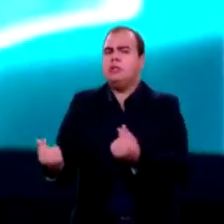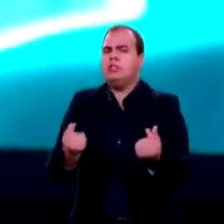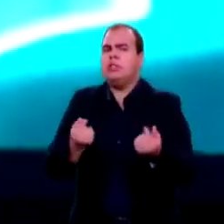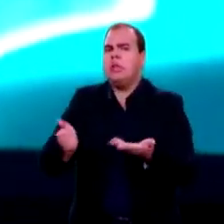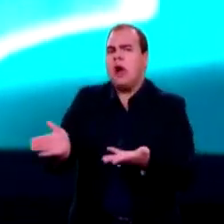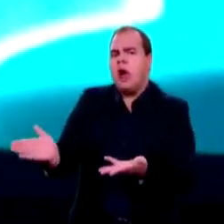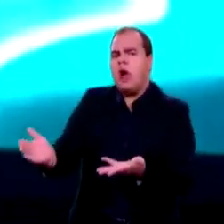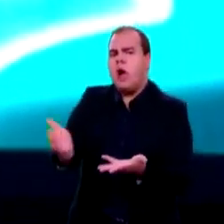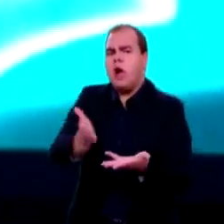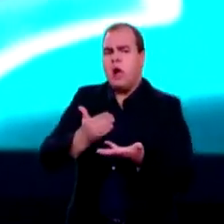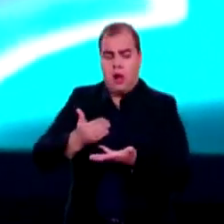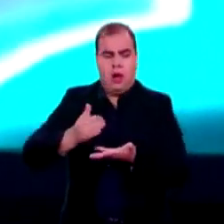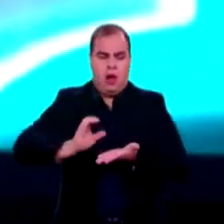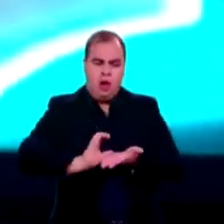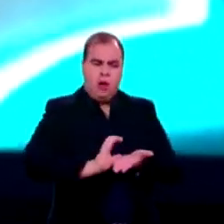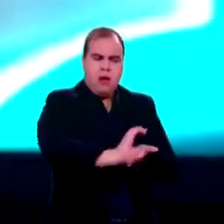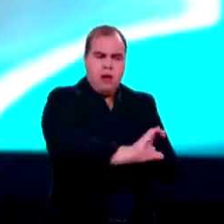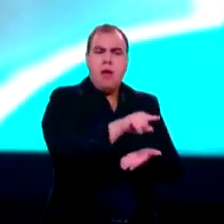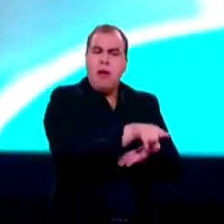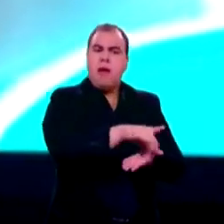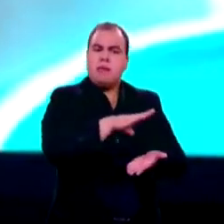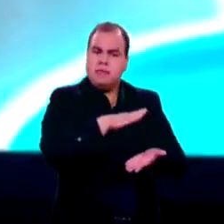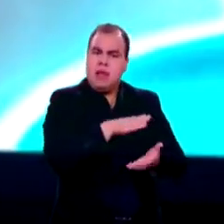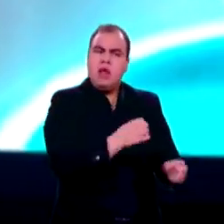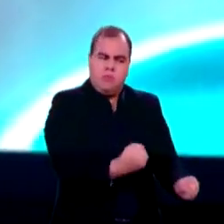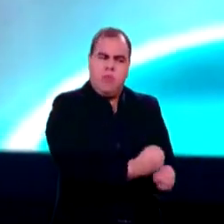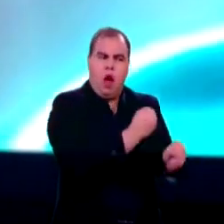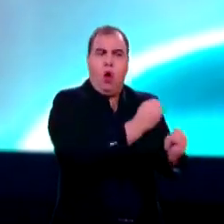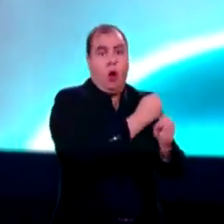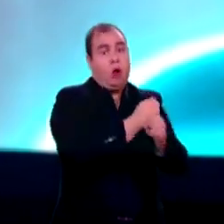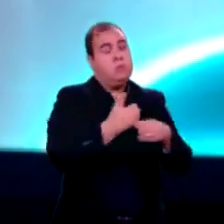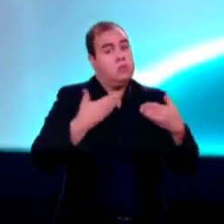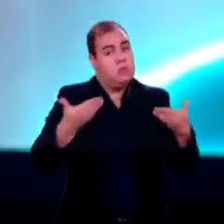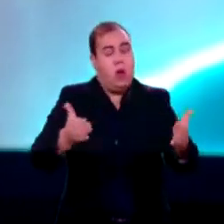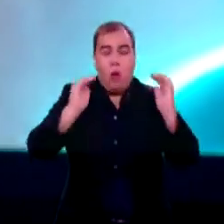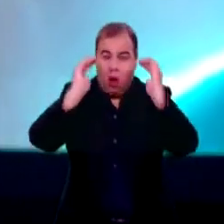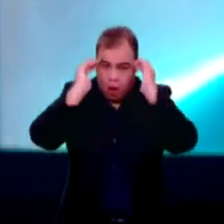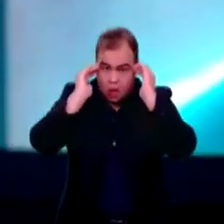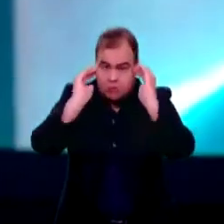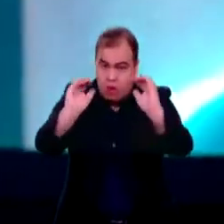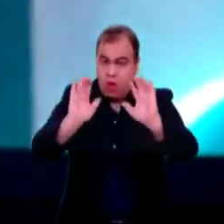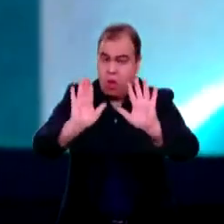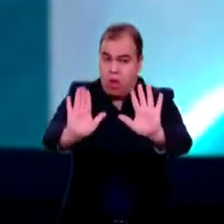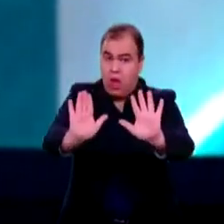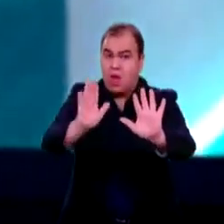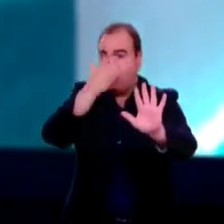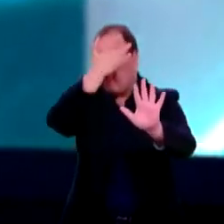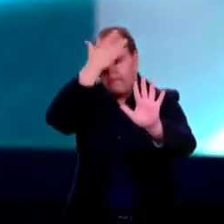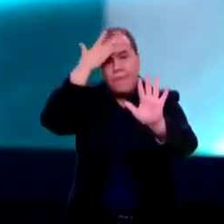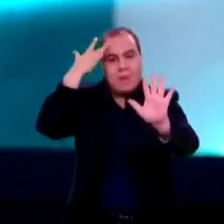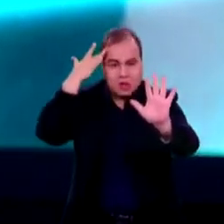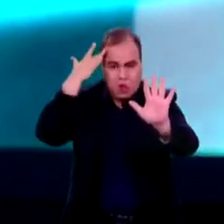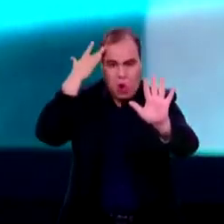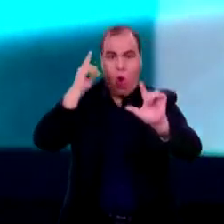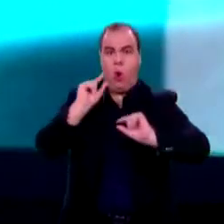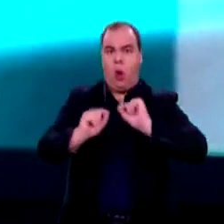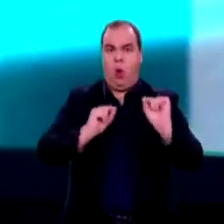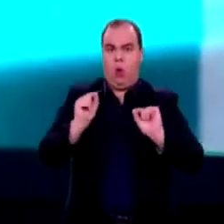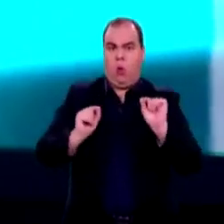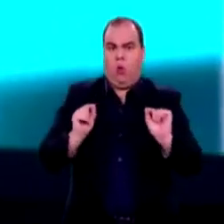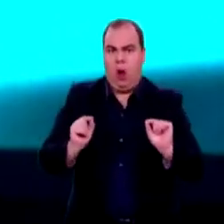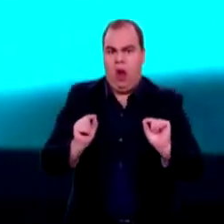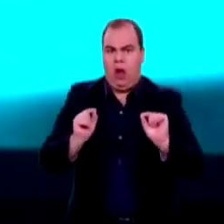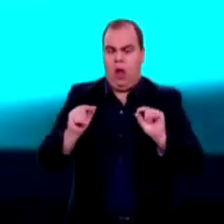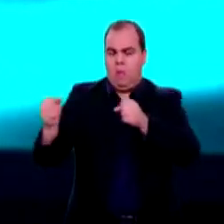aquele município, para tal obra. Então, com todo respeito, nenhum chefe de Executivo que abre mão de poder no tocante a isso.